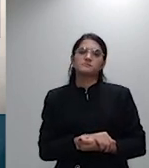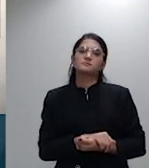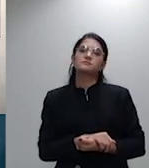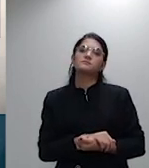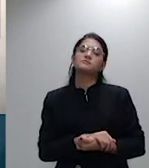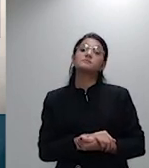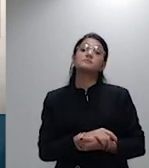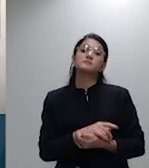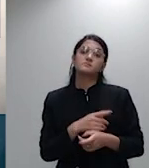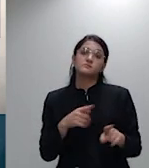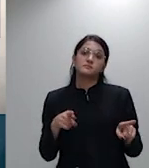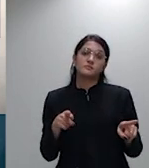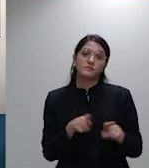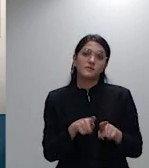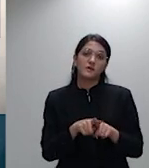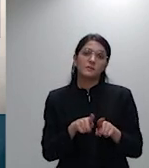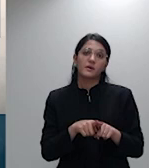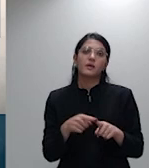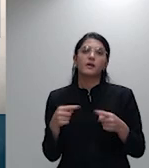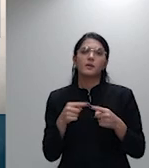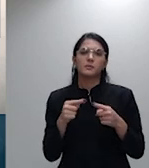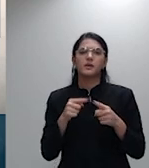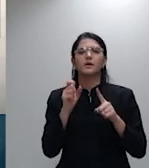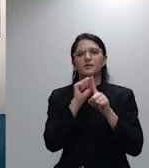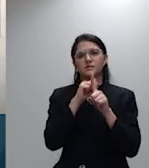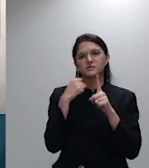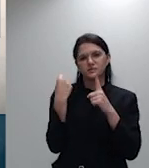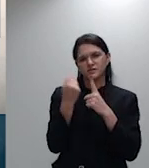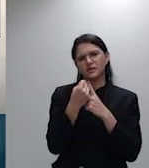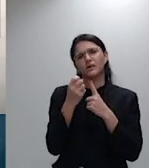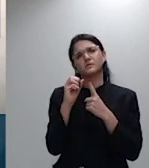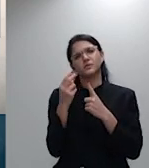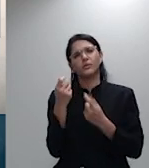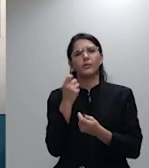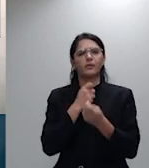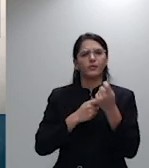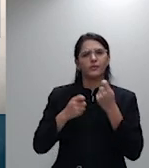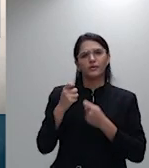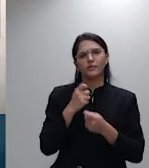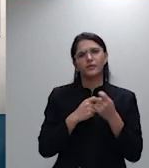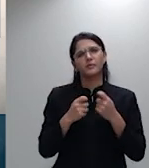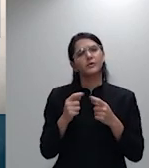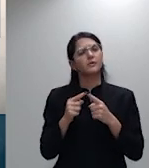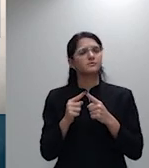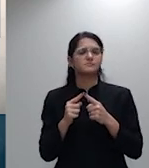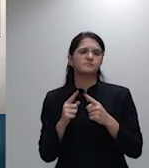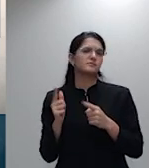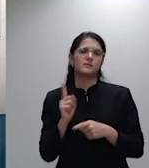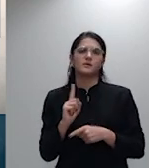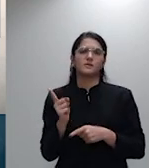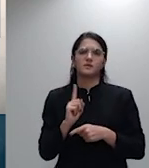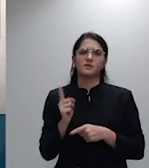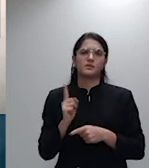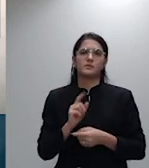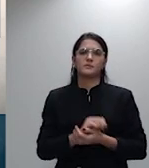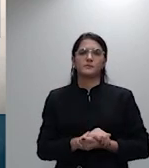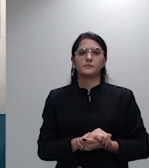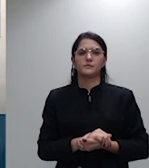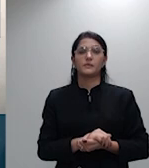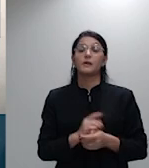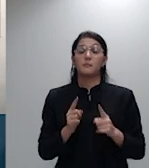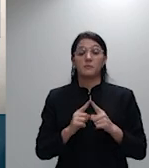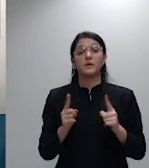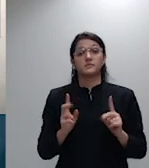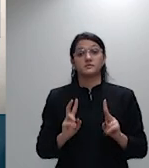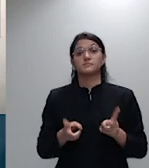ou econômico mas é o precedente que se forma é uma espécie com o